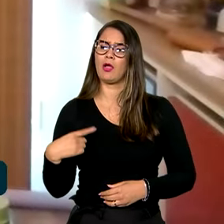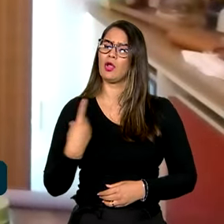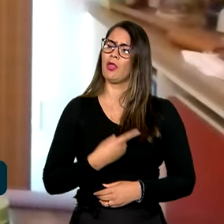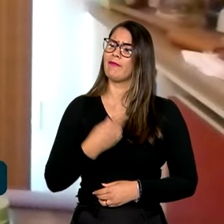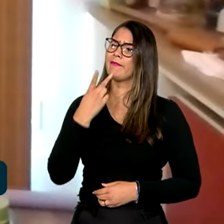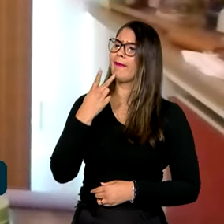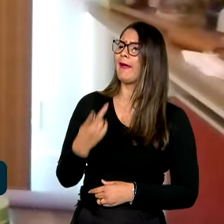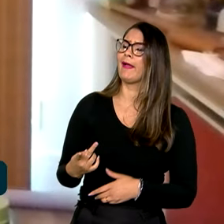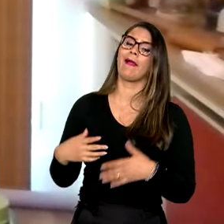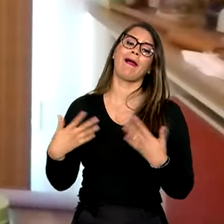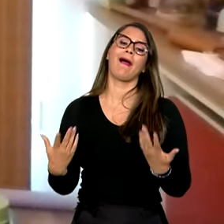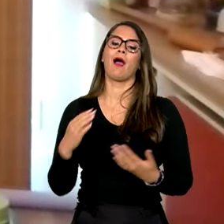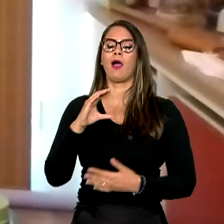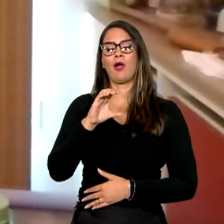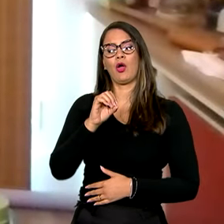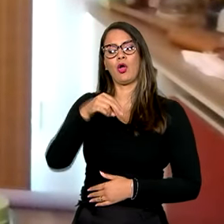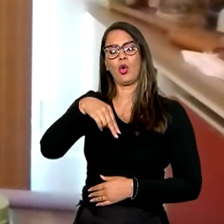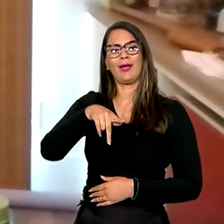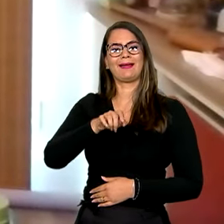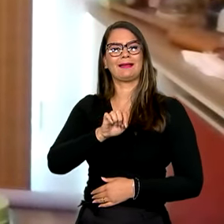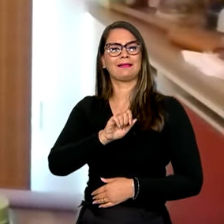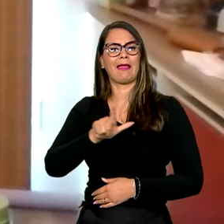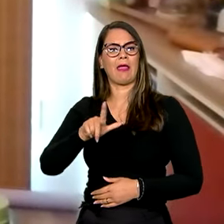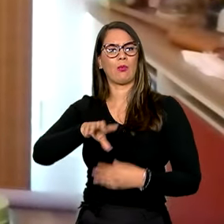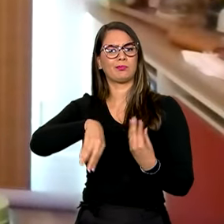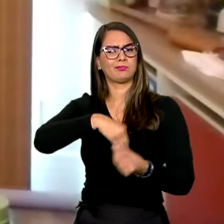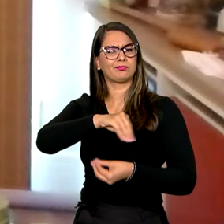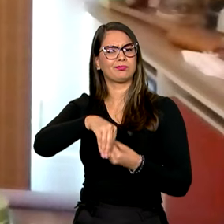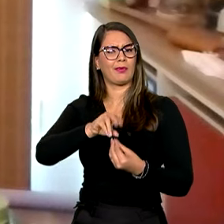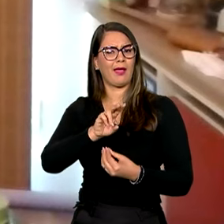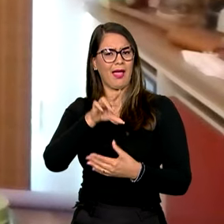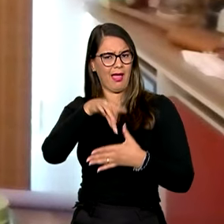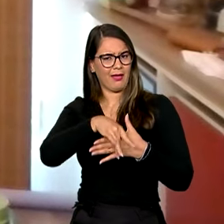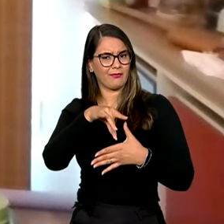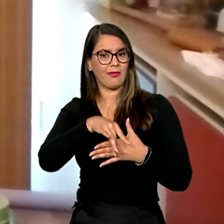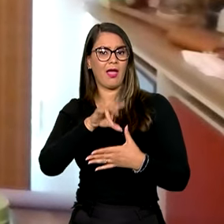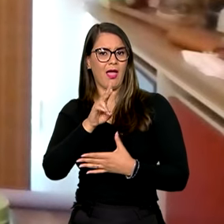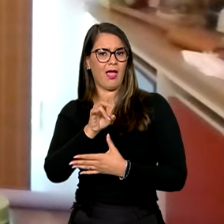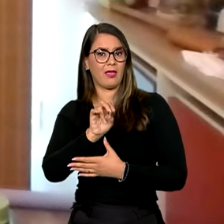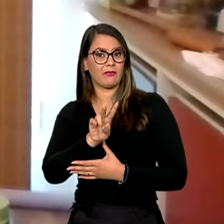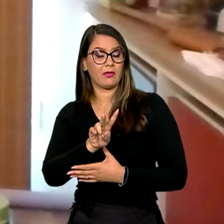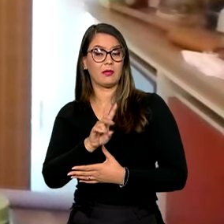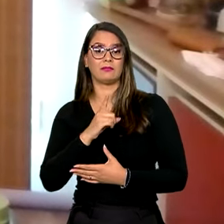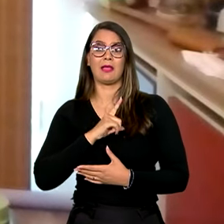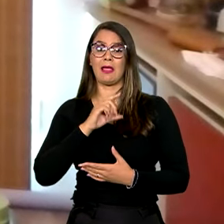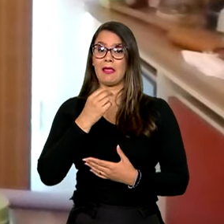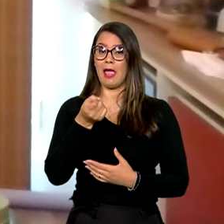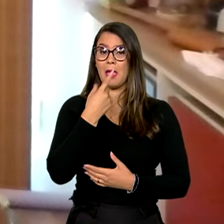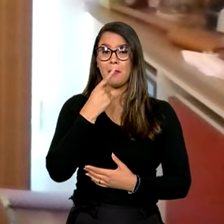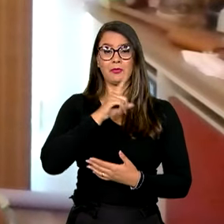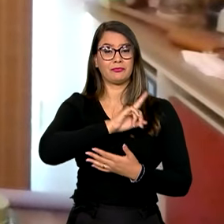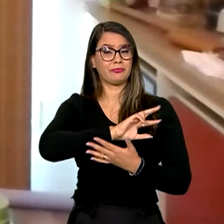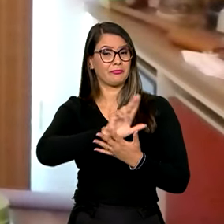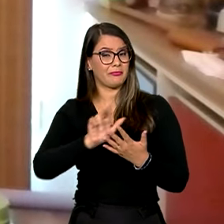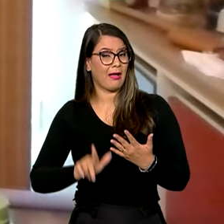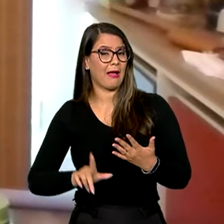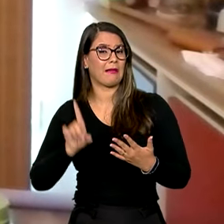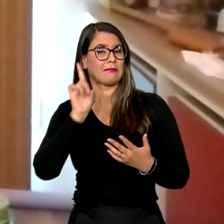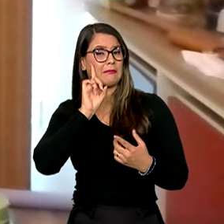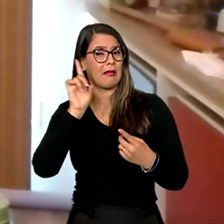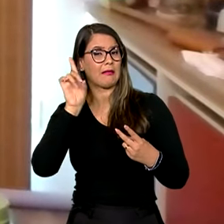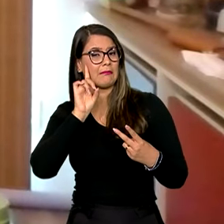escutou falar naquele coquetel para HIV. Então são muitos medicamentos diferentes, várias vezes ao dia.